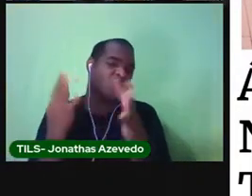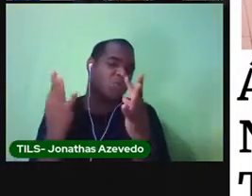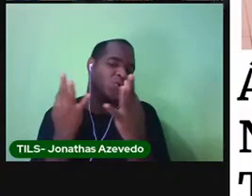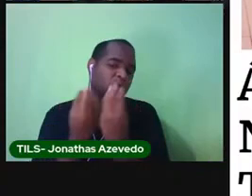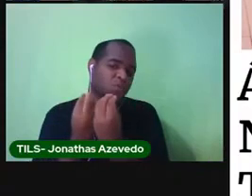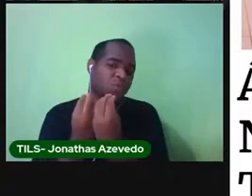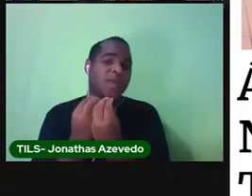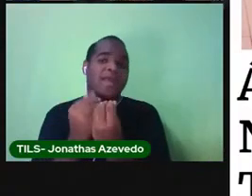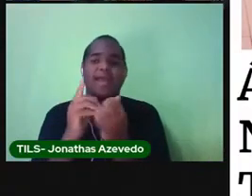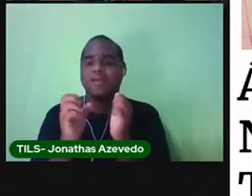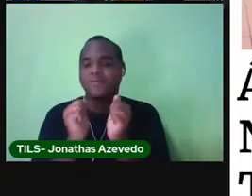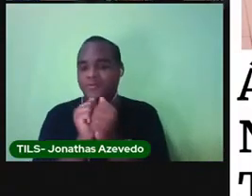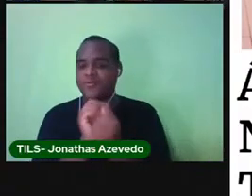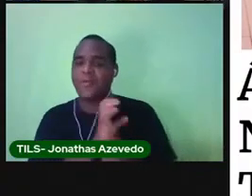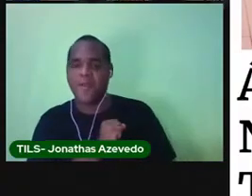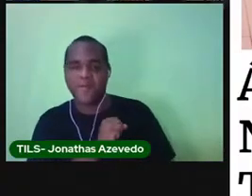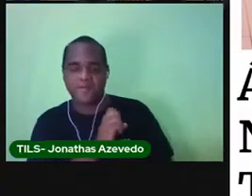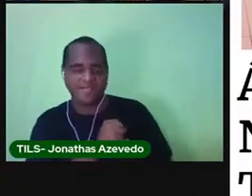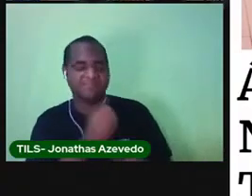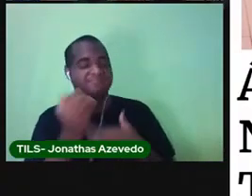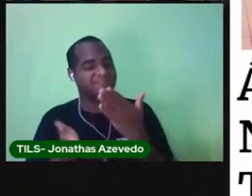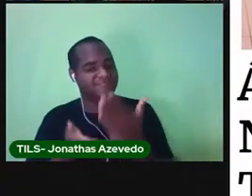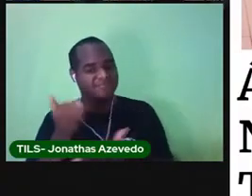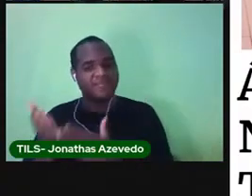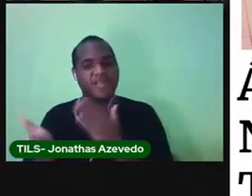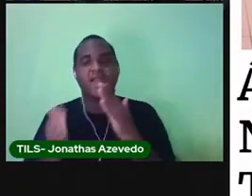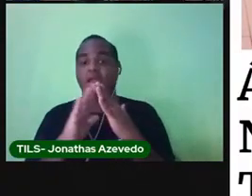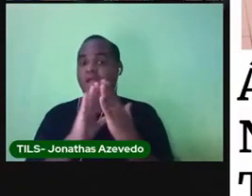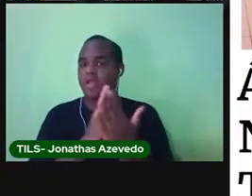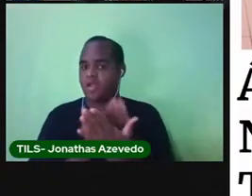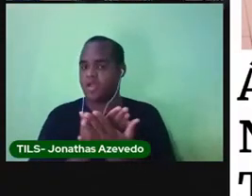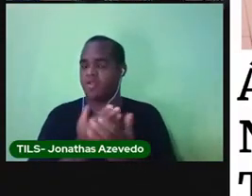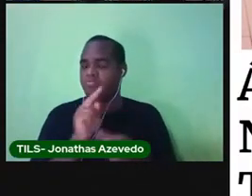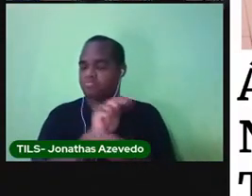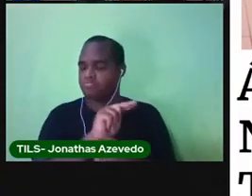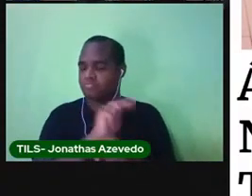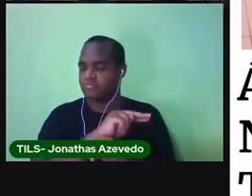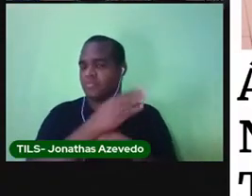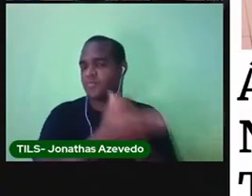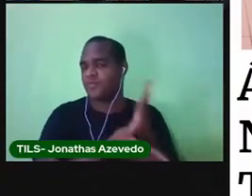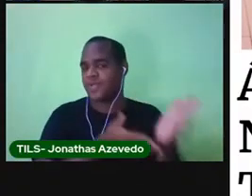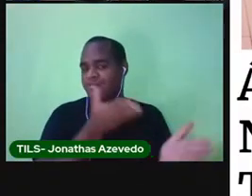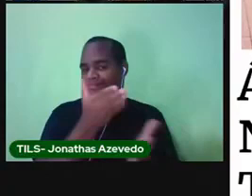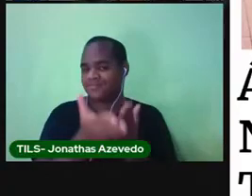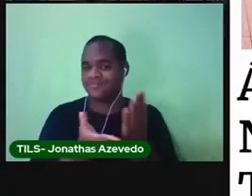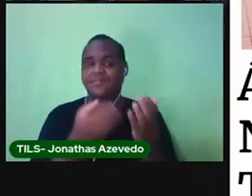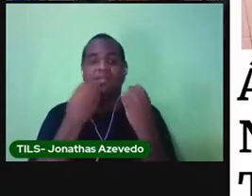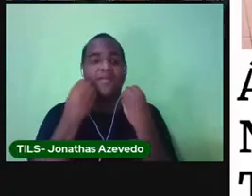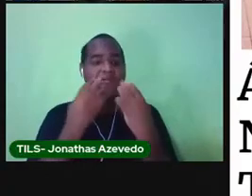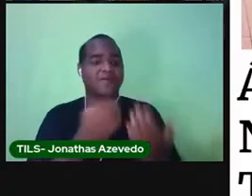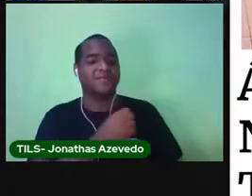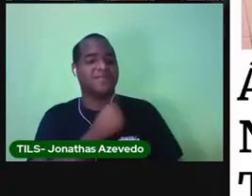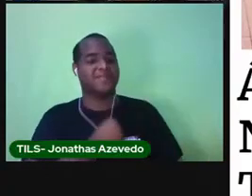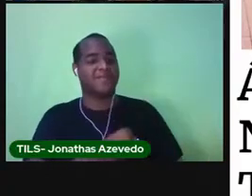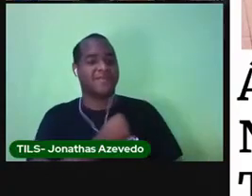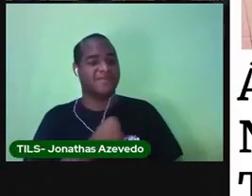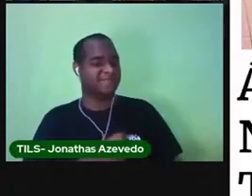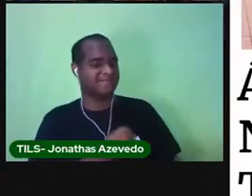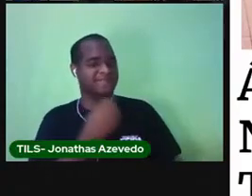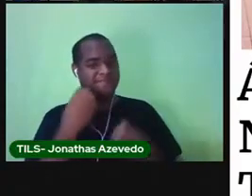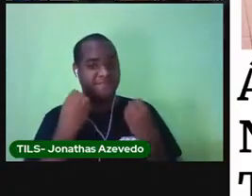que nos amam e que quando nós estamos na escola nos protegem. Nós estamos com muita saudade de vocês.